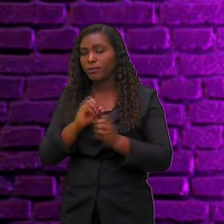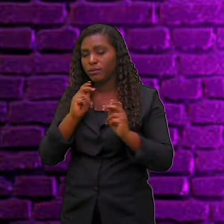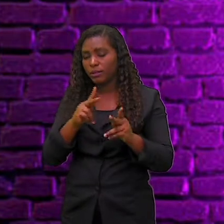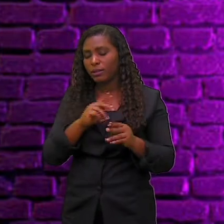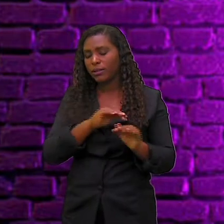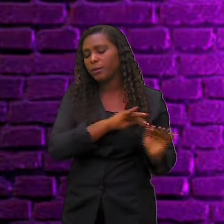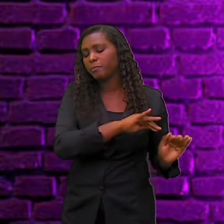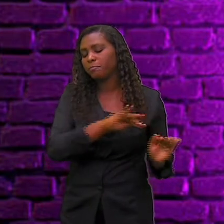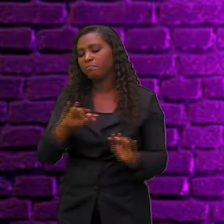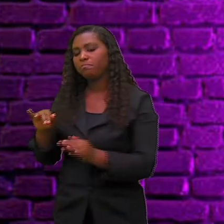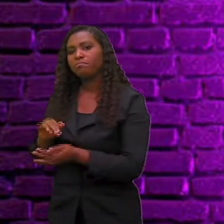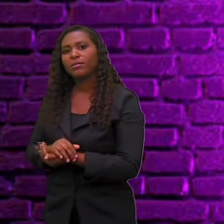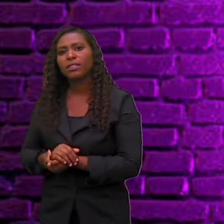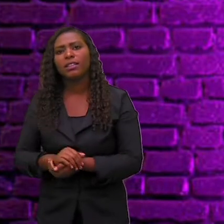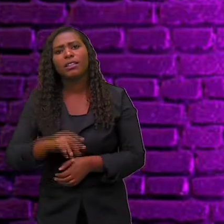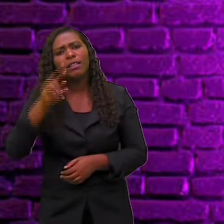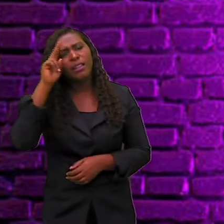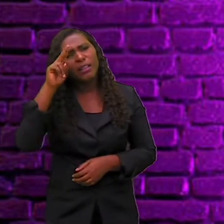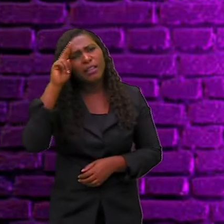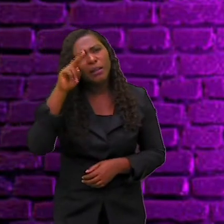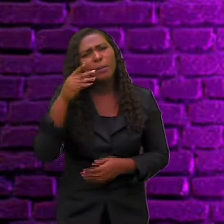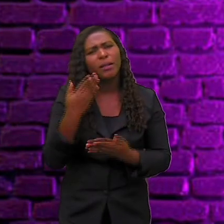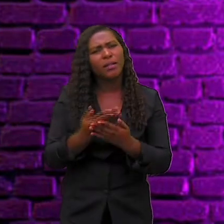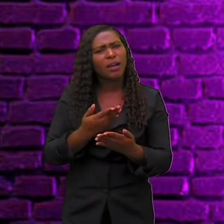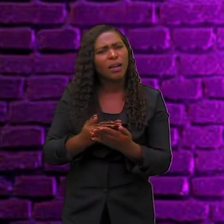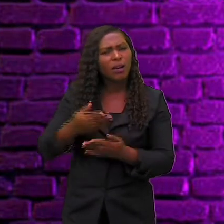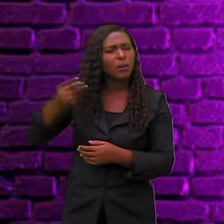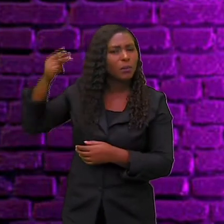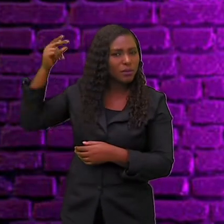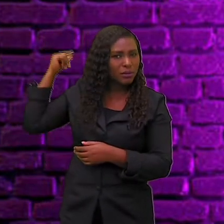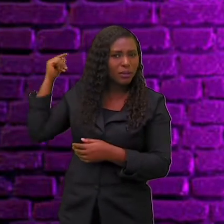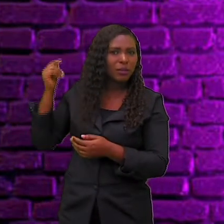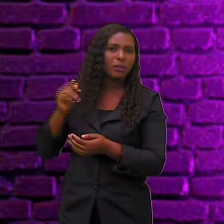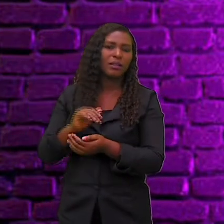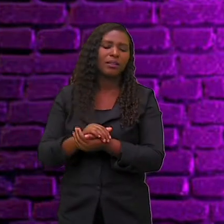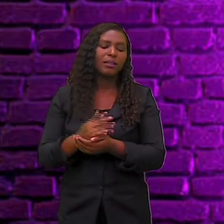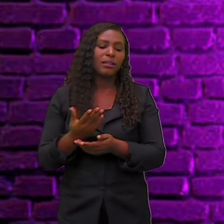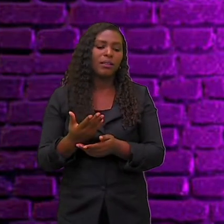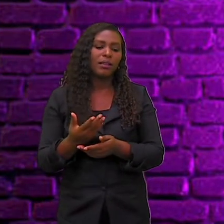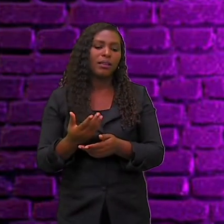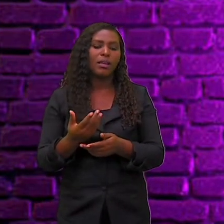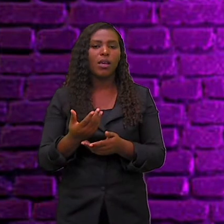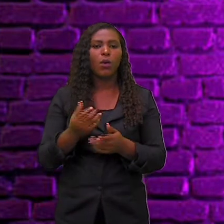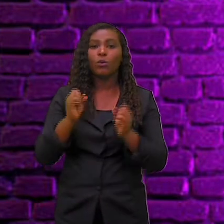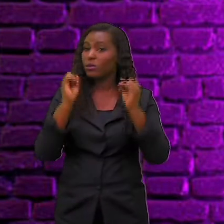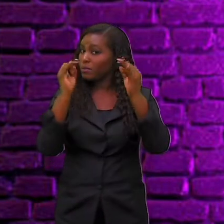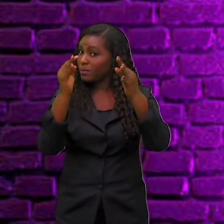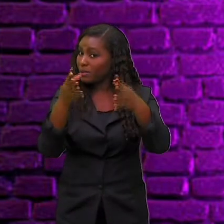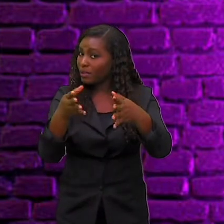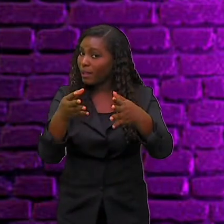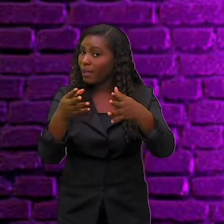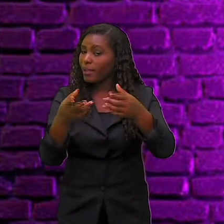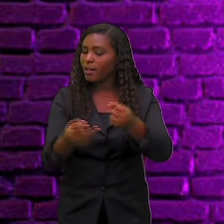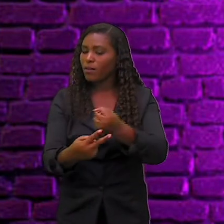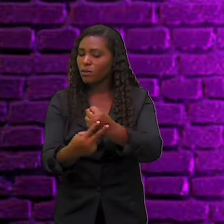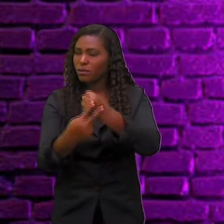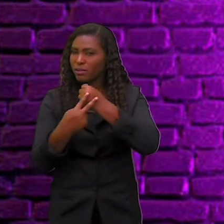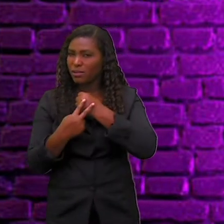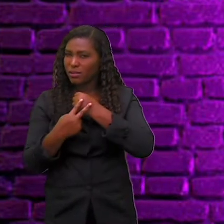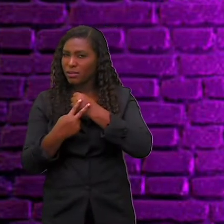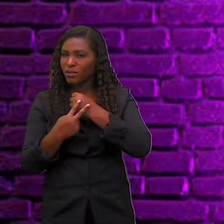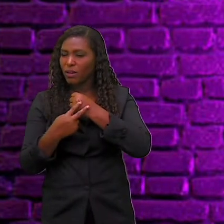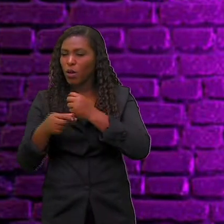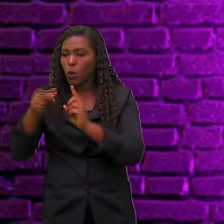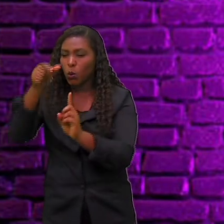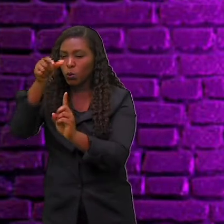última aula aí, que na voz passiva o sujeito recebe outro nome? Vamos ver se vocês prestaram atenção. Lembra da